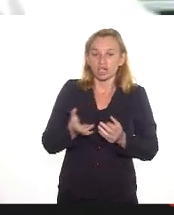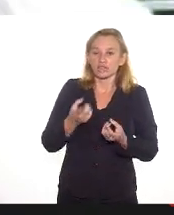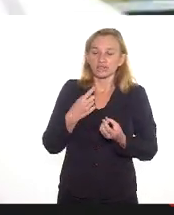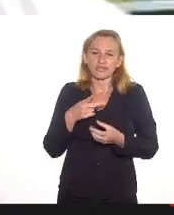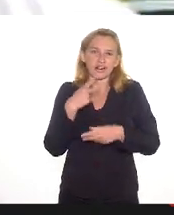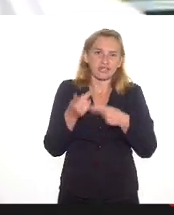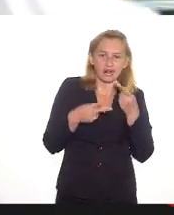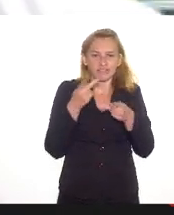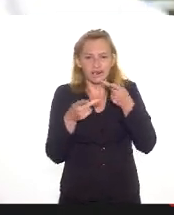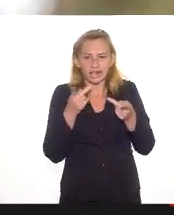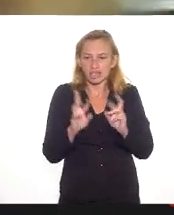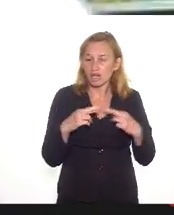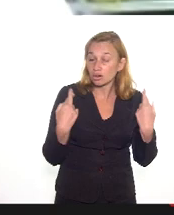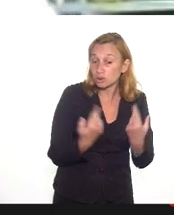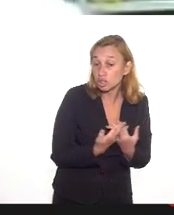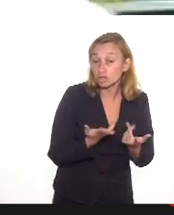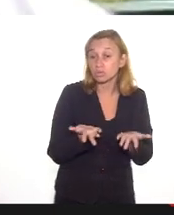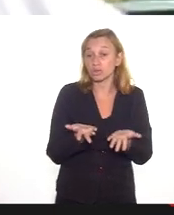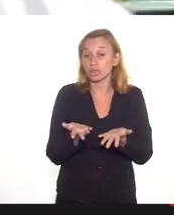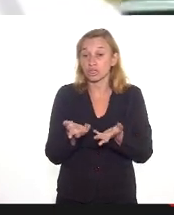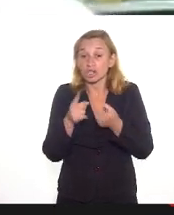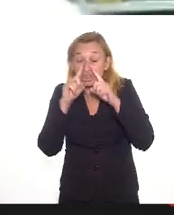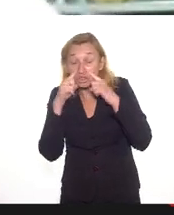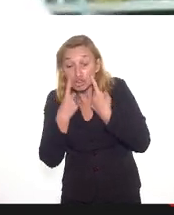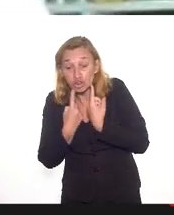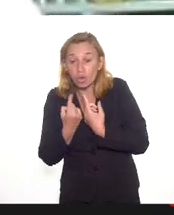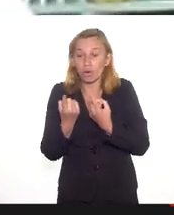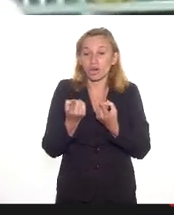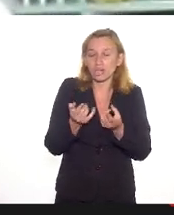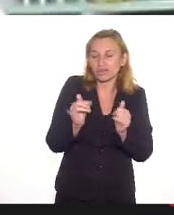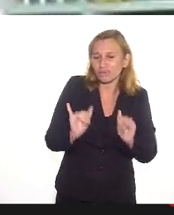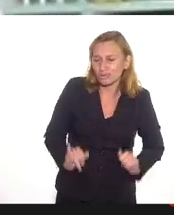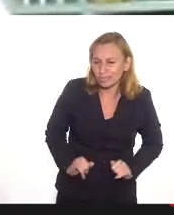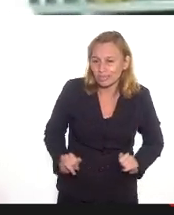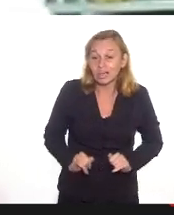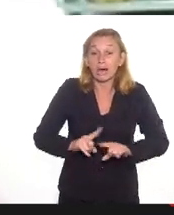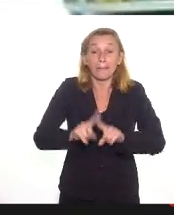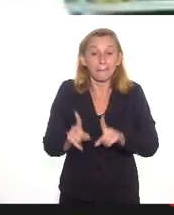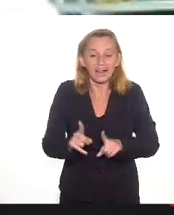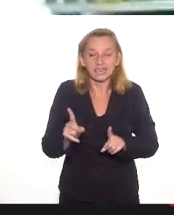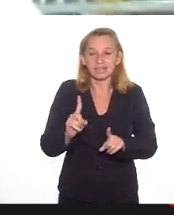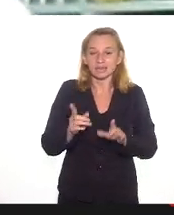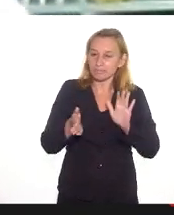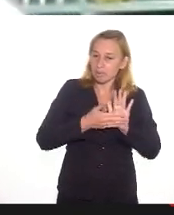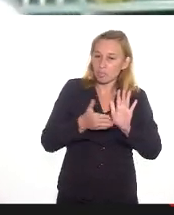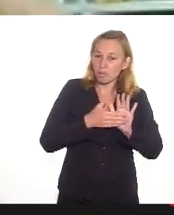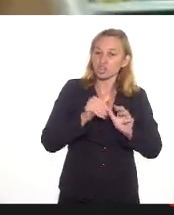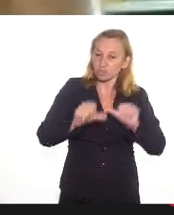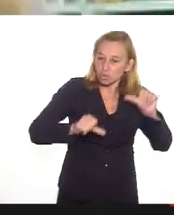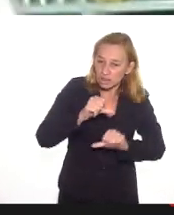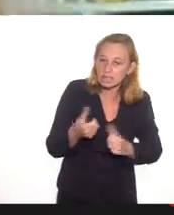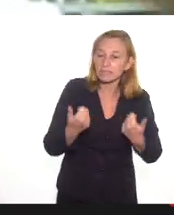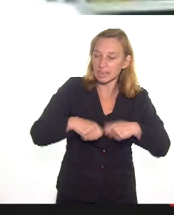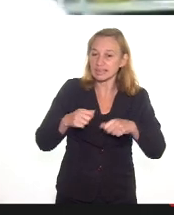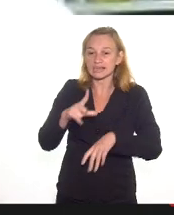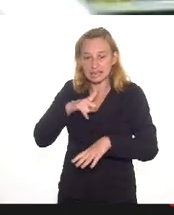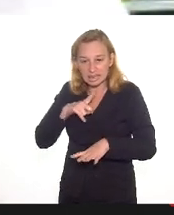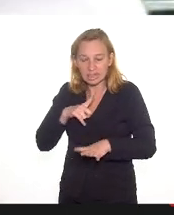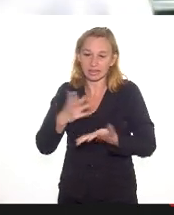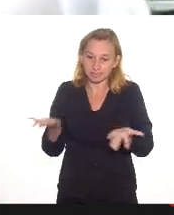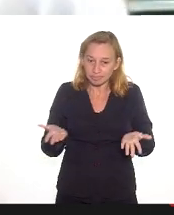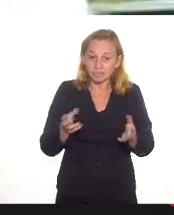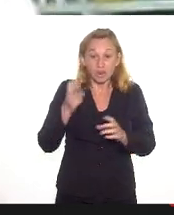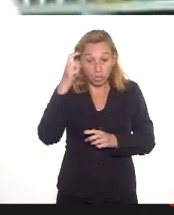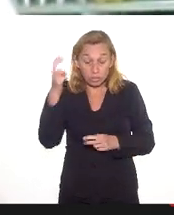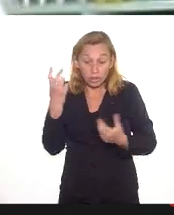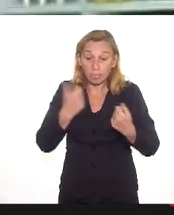falar, a gente se reúne, a gente chora as nossas mágoas, as nossas dores, mas a gente não propõe mudanças. Claro que as mudanças conjunturais,